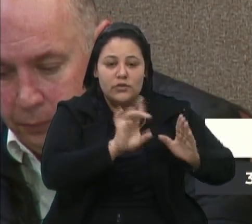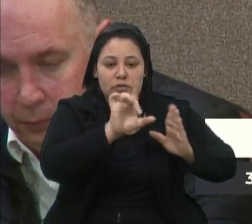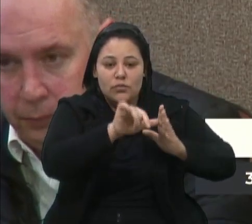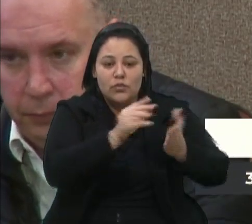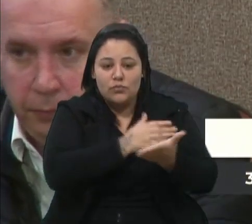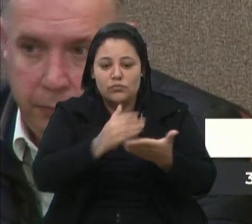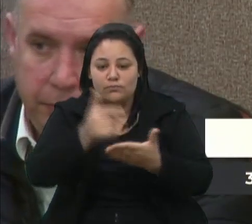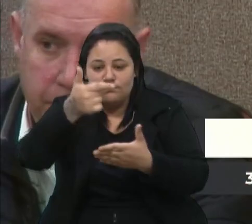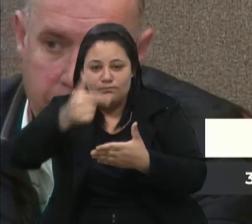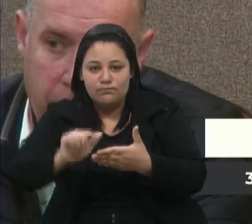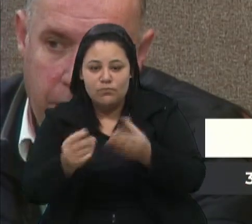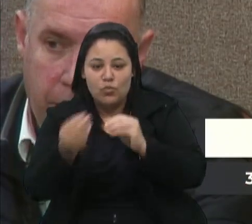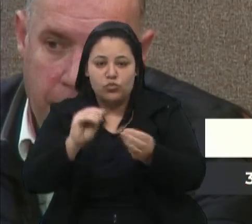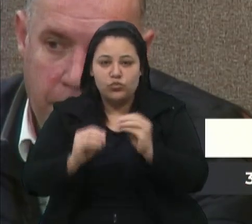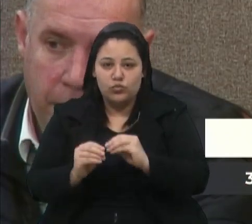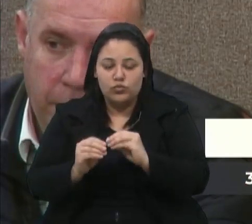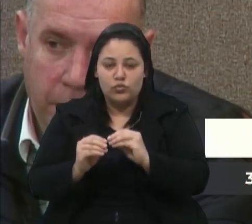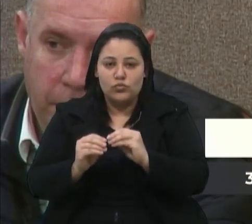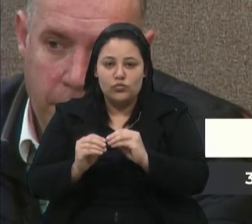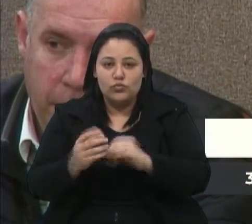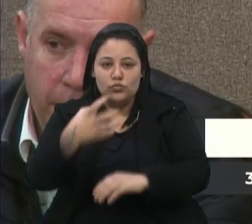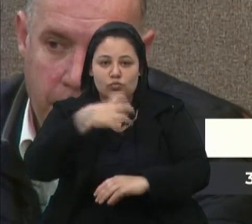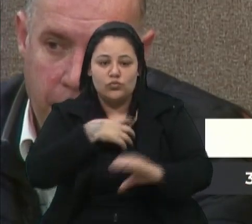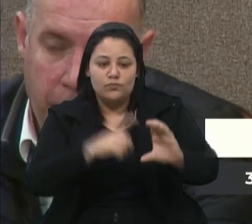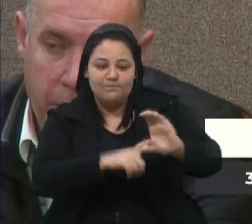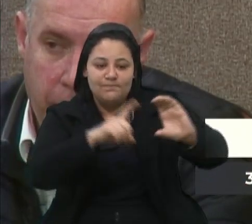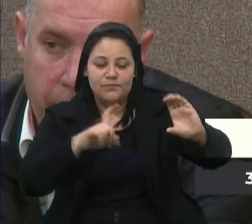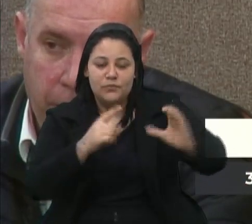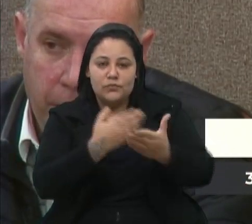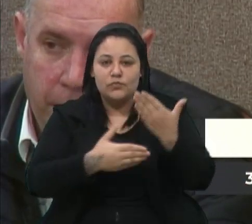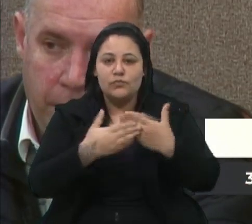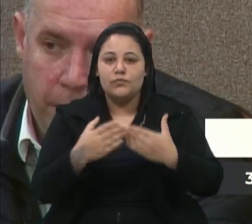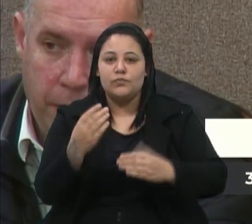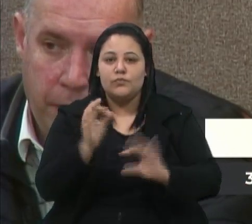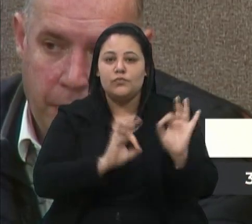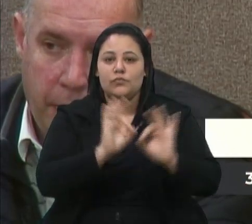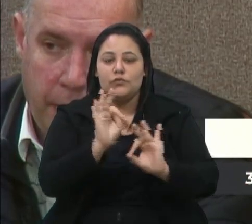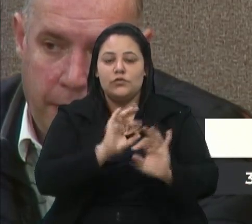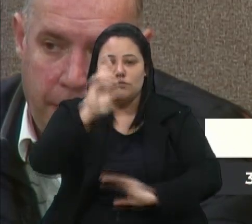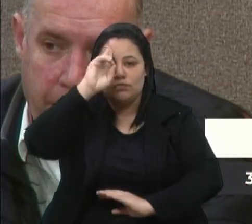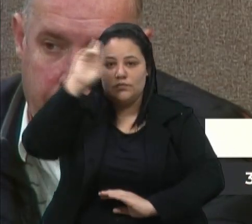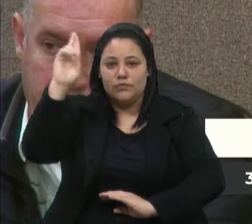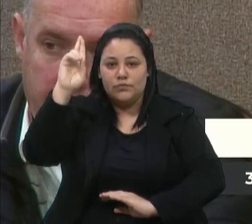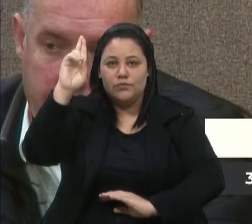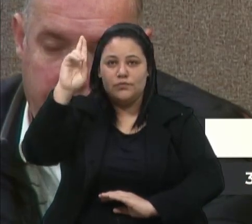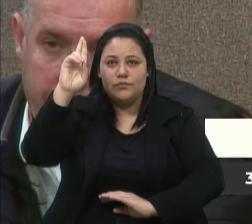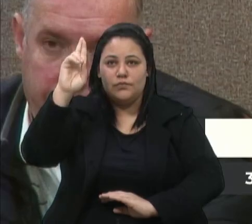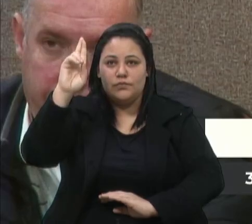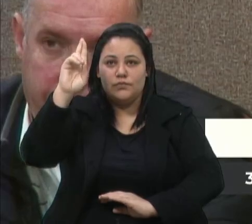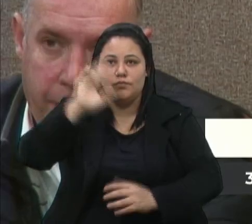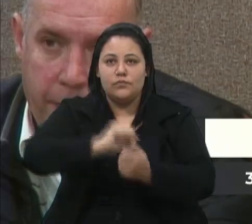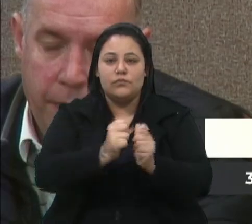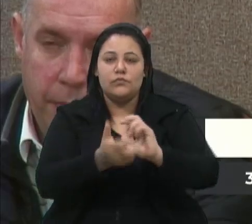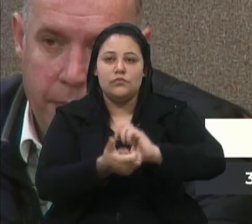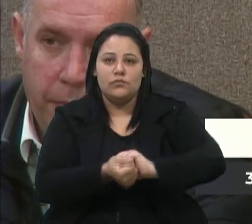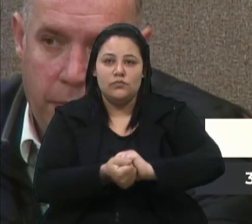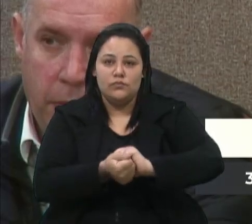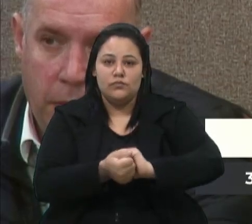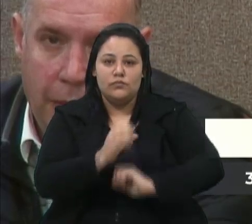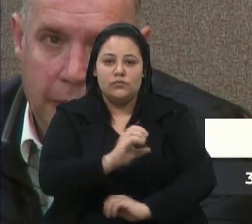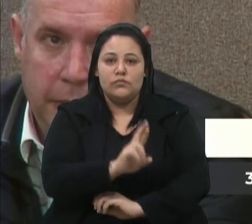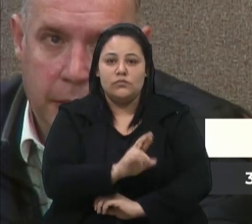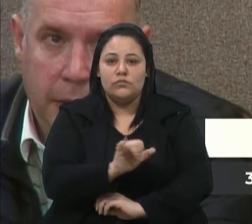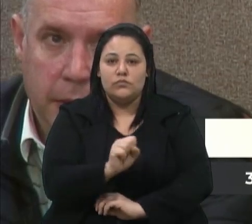atuando de forma autônoma. Tudo isso organizado pela diretora artística e regente do coro, Cristiane